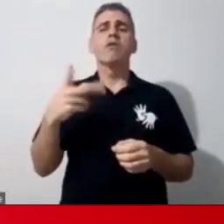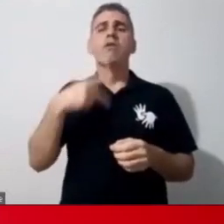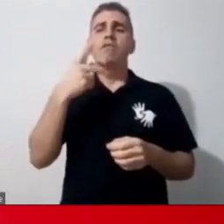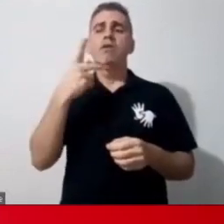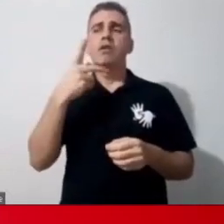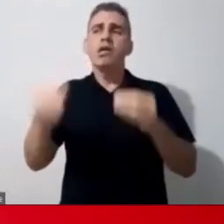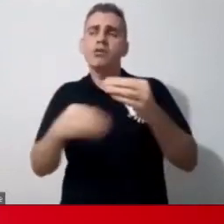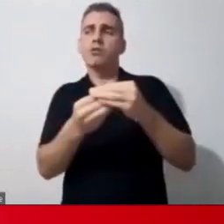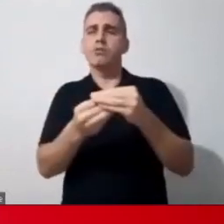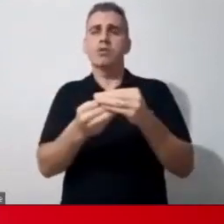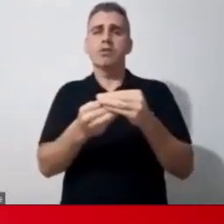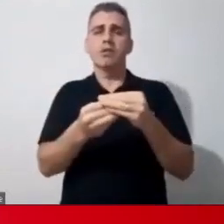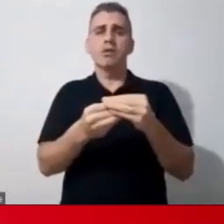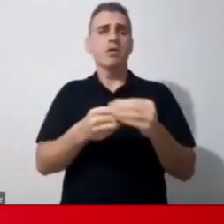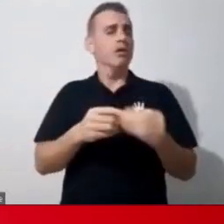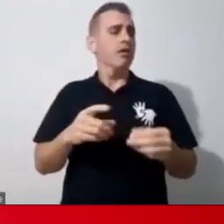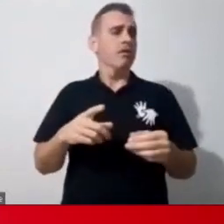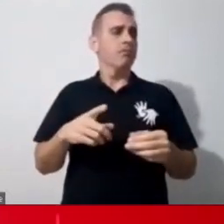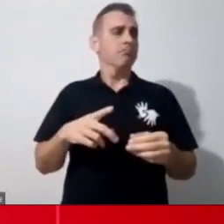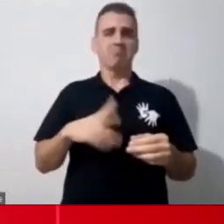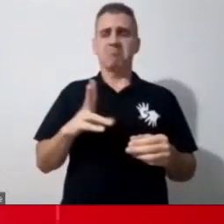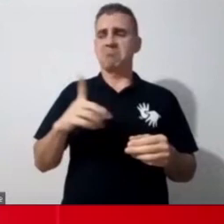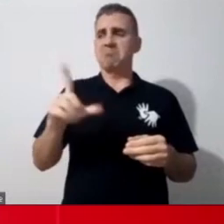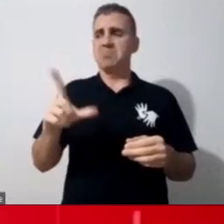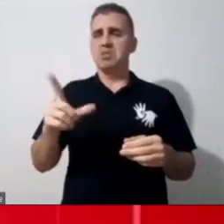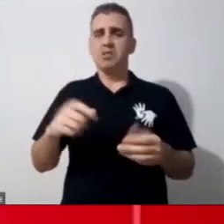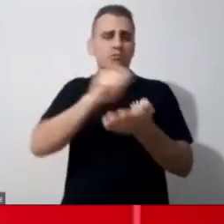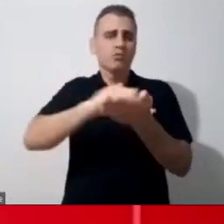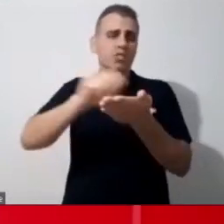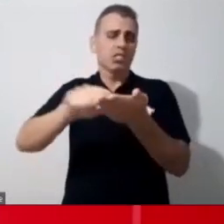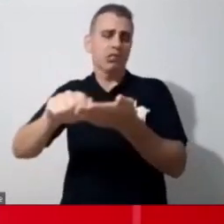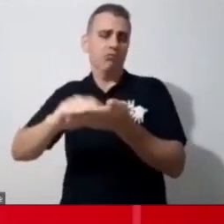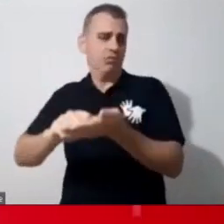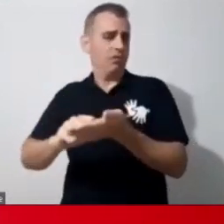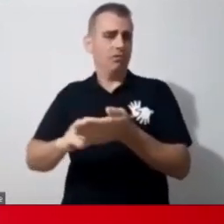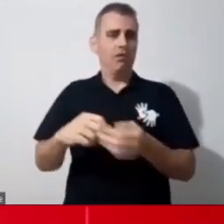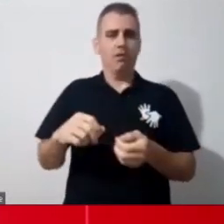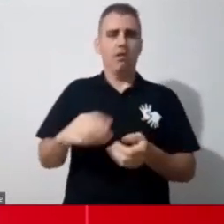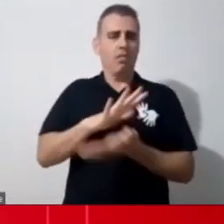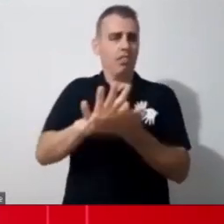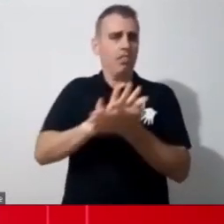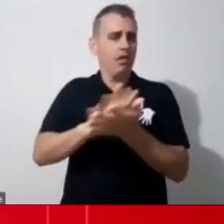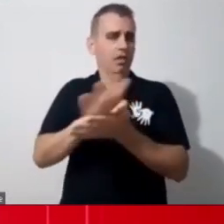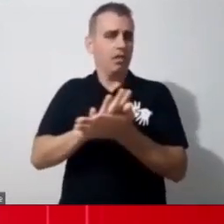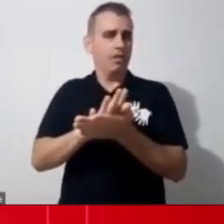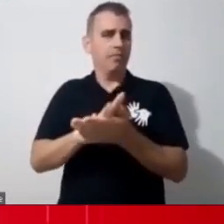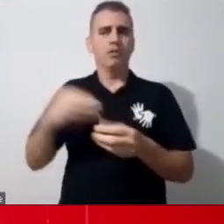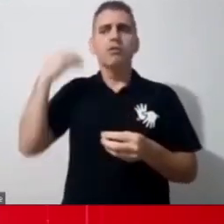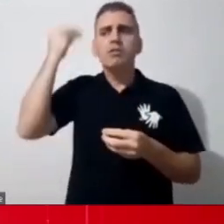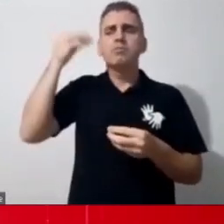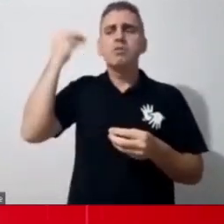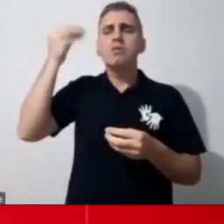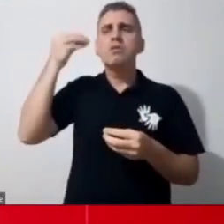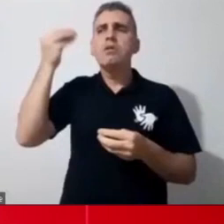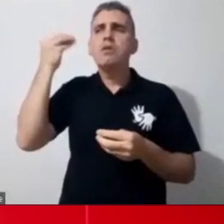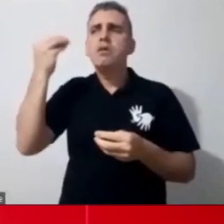prescrevendo nada aqui. Na verdade, são experiências, são relatos que a gente vem trabalhando